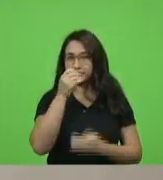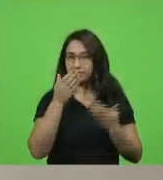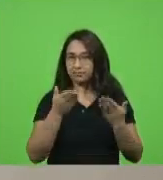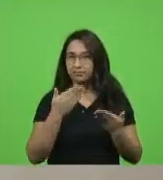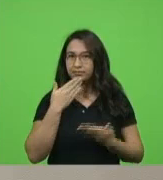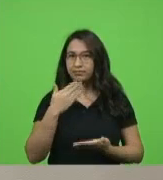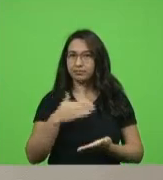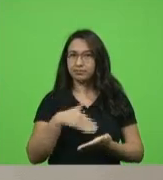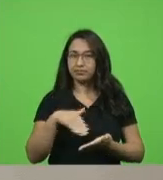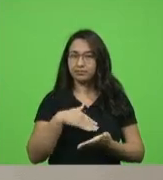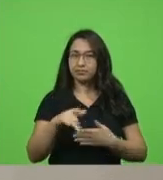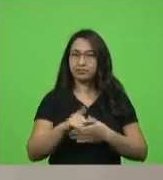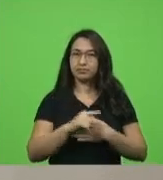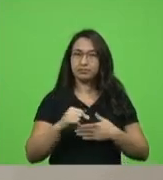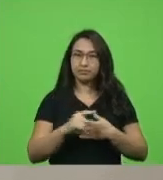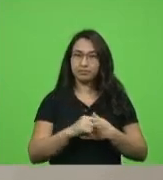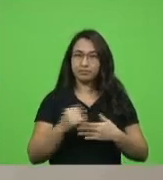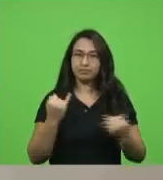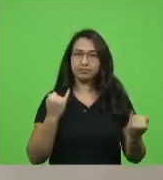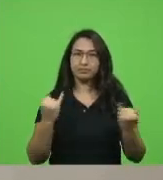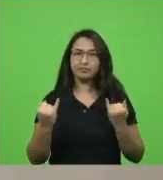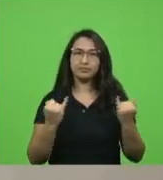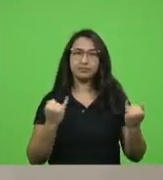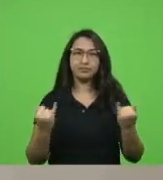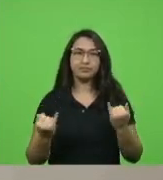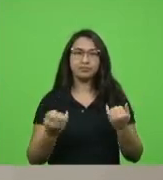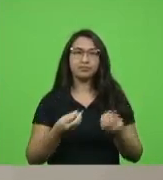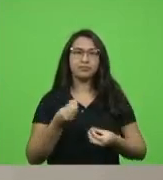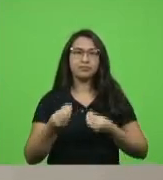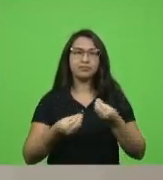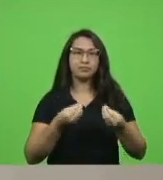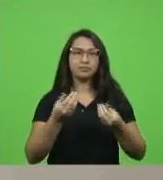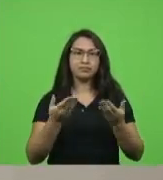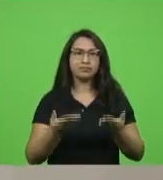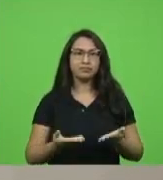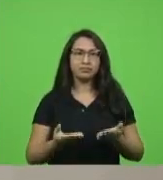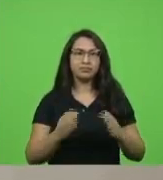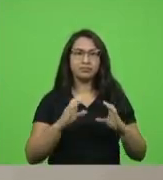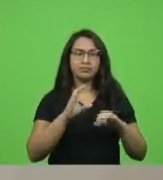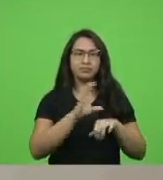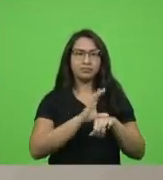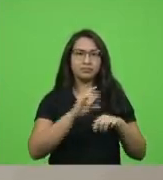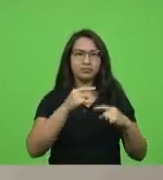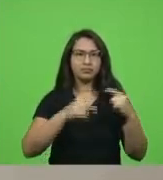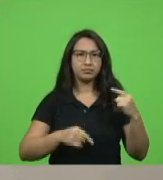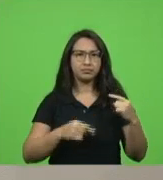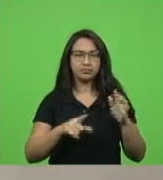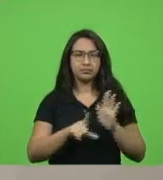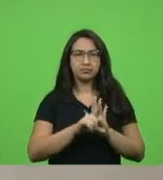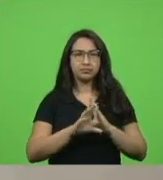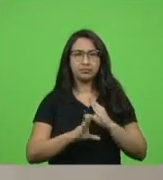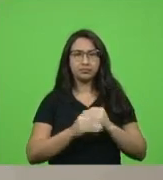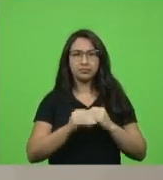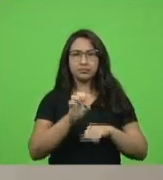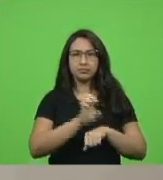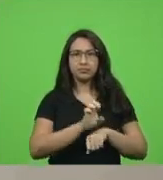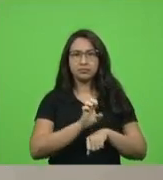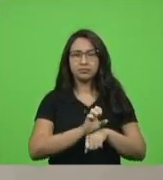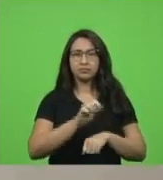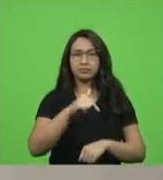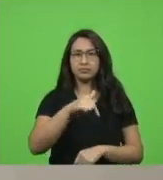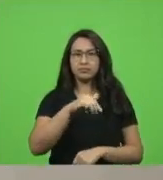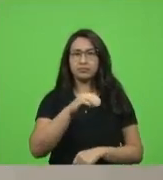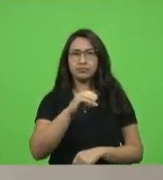secretário de Estado da Casa Civil informações acerca da declaração de inconstitucionalidade da lei complementar estadual 741 de